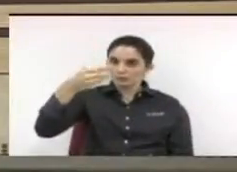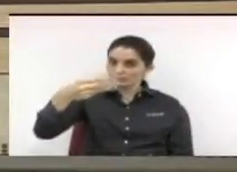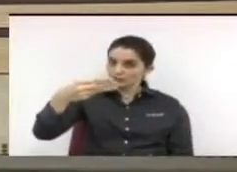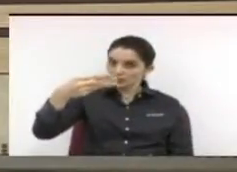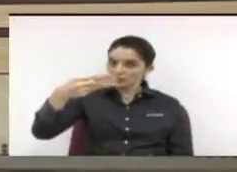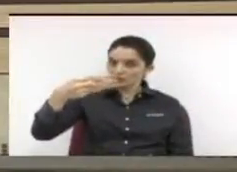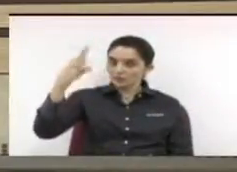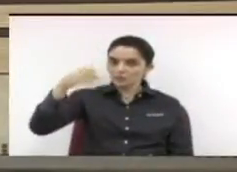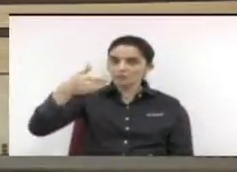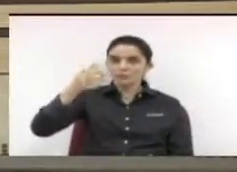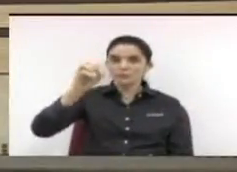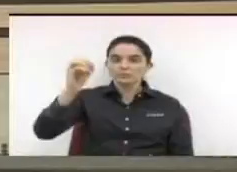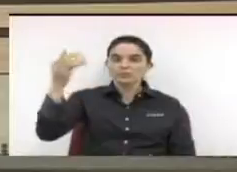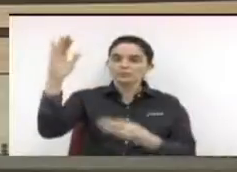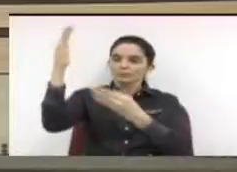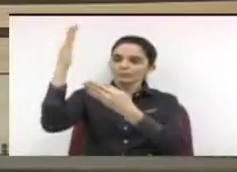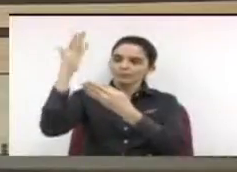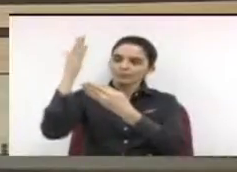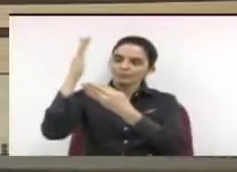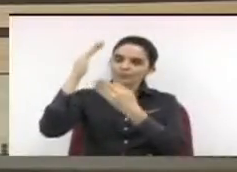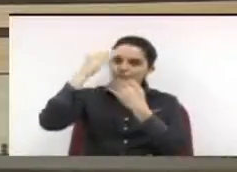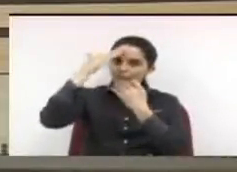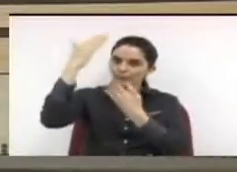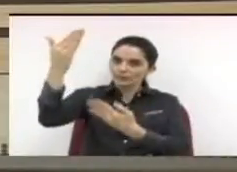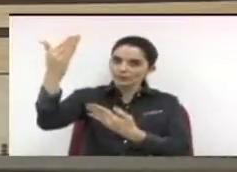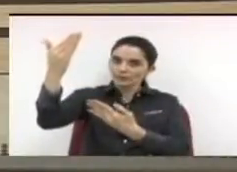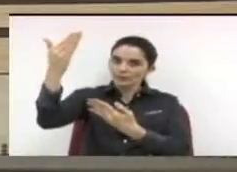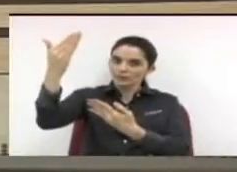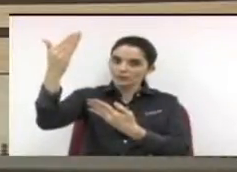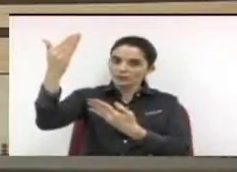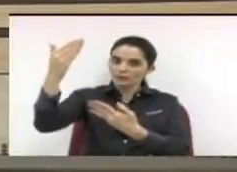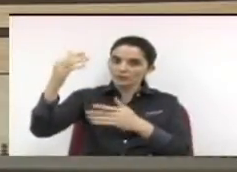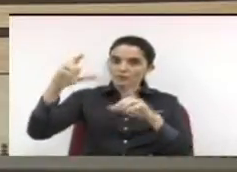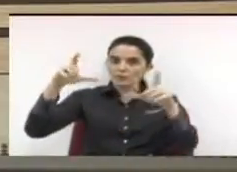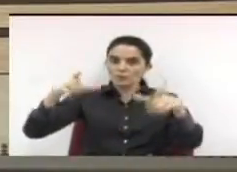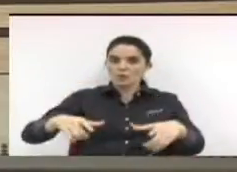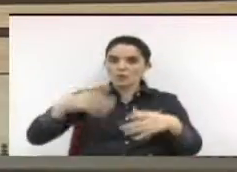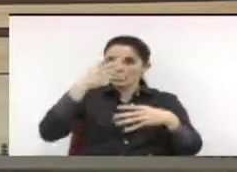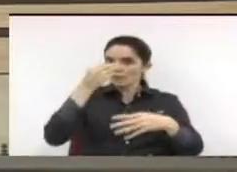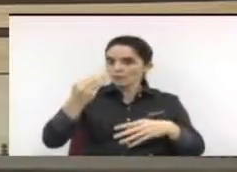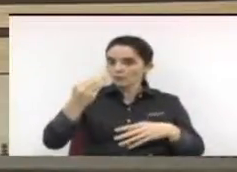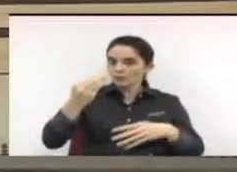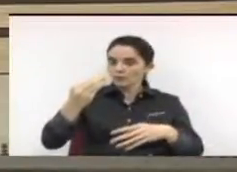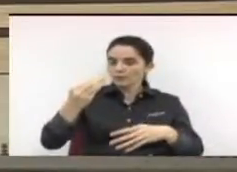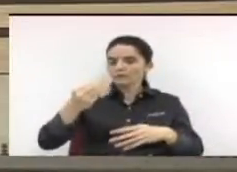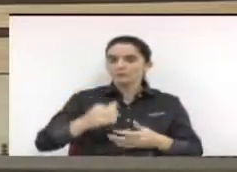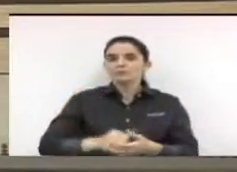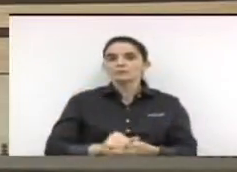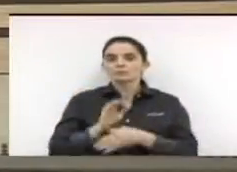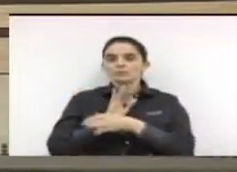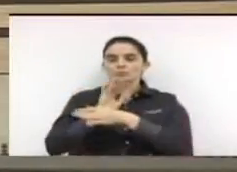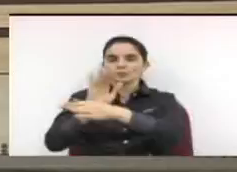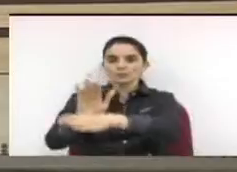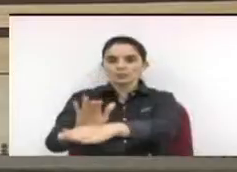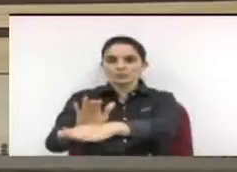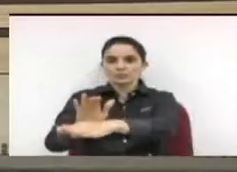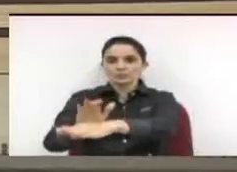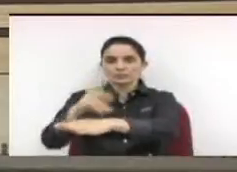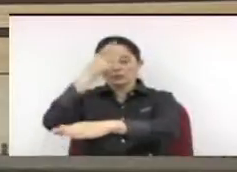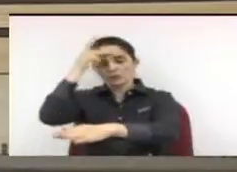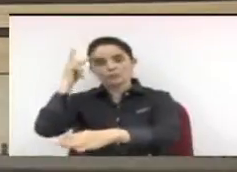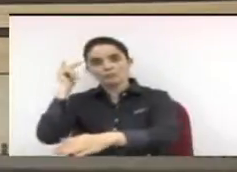barra 2015. Moção de aplauso em agradecimento ao estúdio fotográfico Bem-me-quer e ao apoio dos